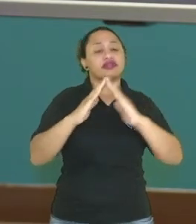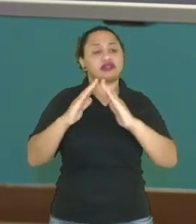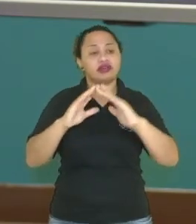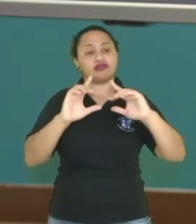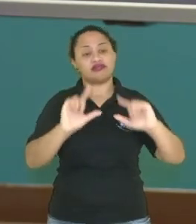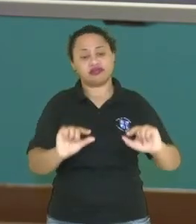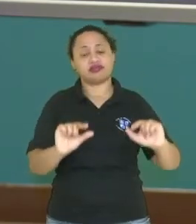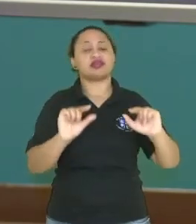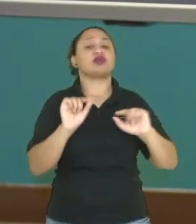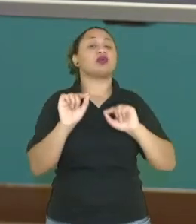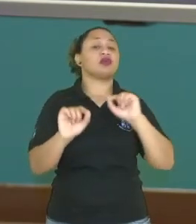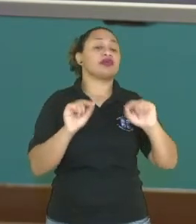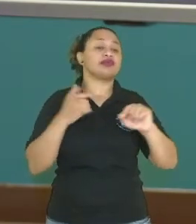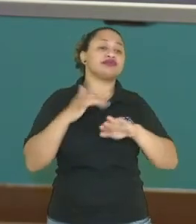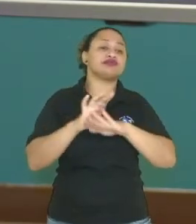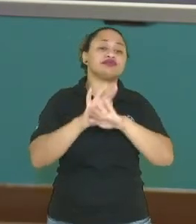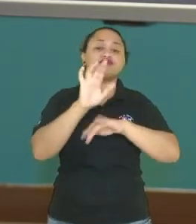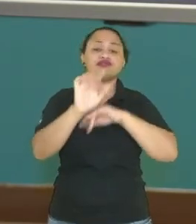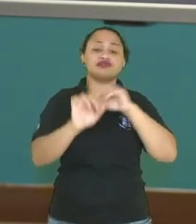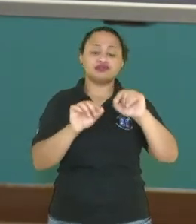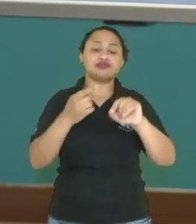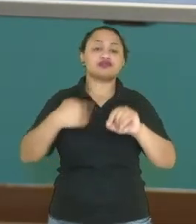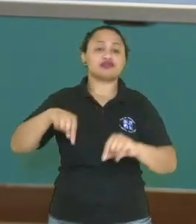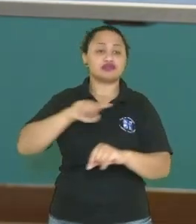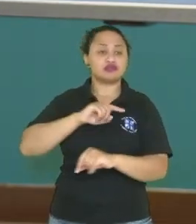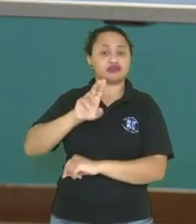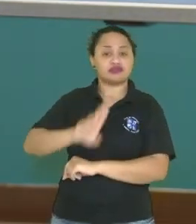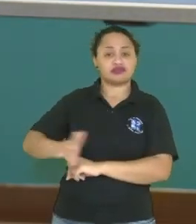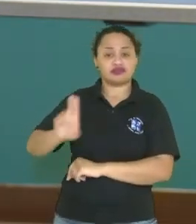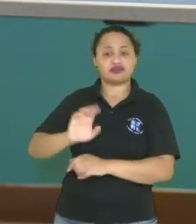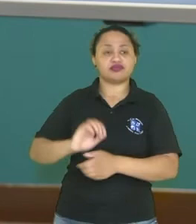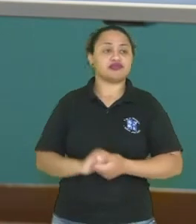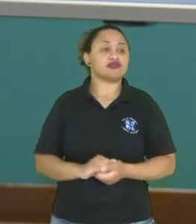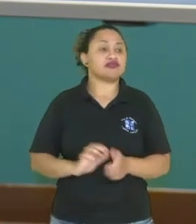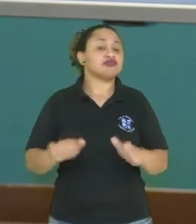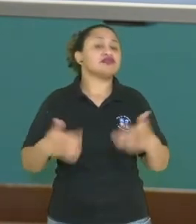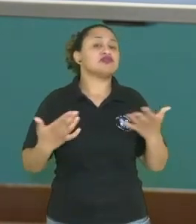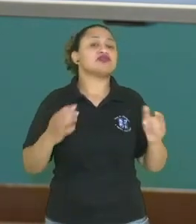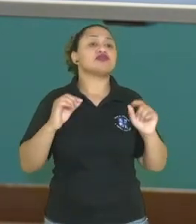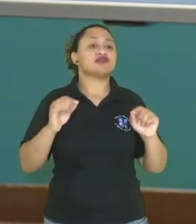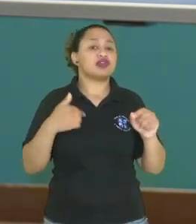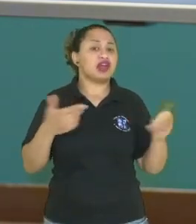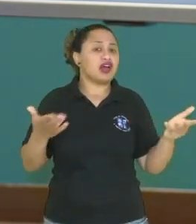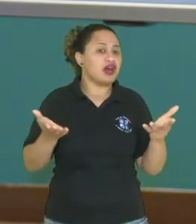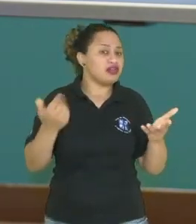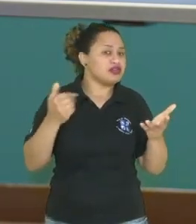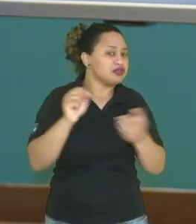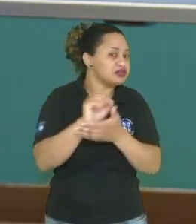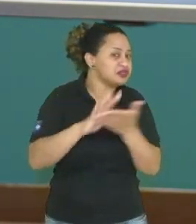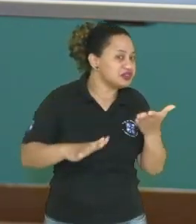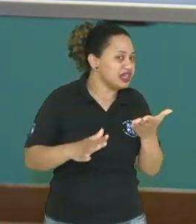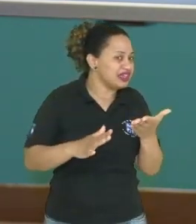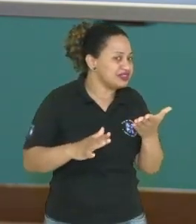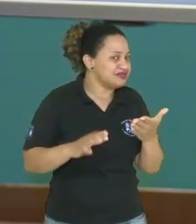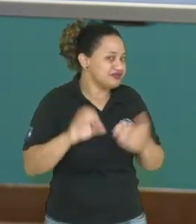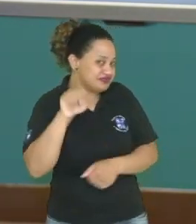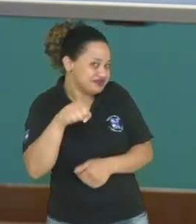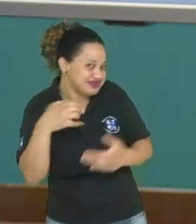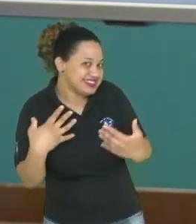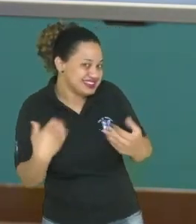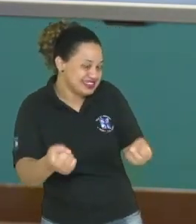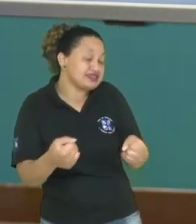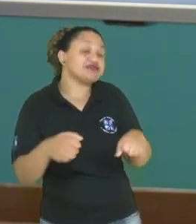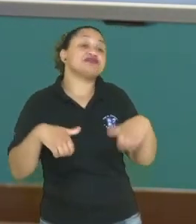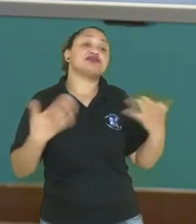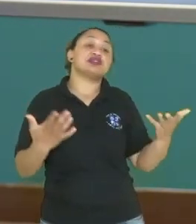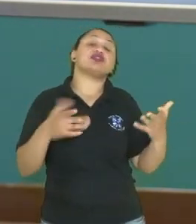que fica ali favorável para o nosso uso. Muito bem, minha gente, topa fazer uma atividade comigo? Sim, bacana, mas